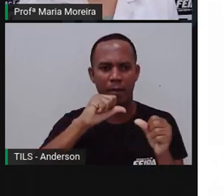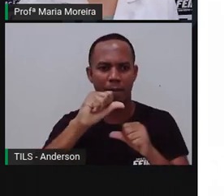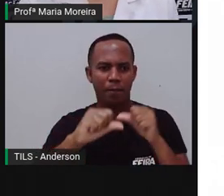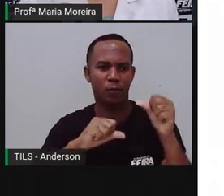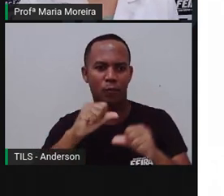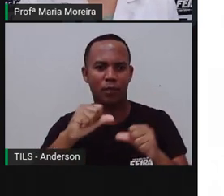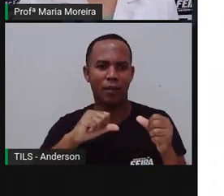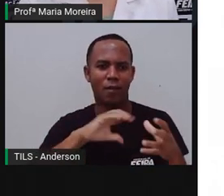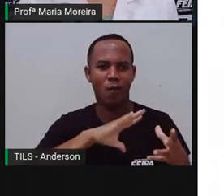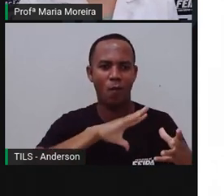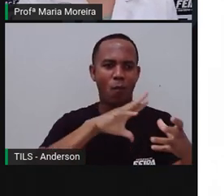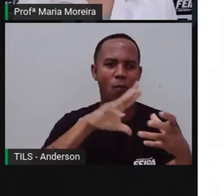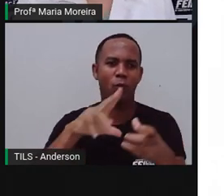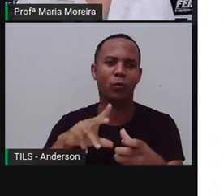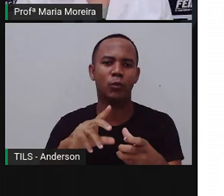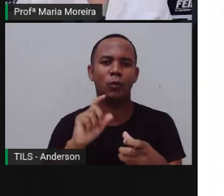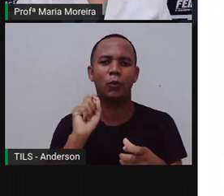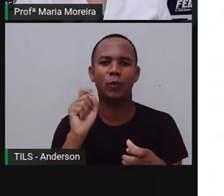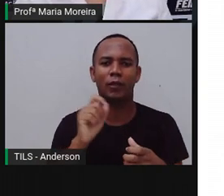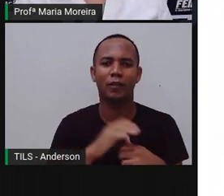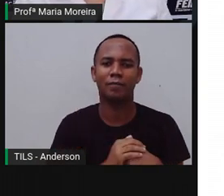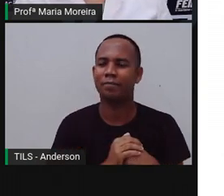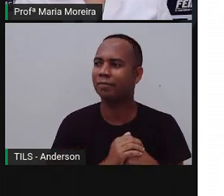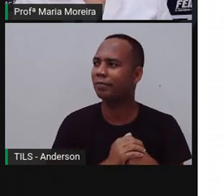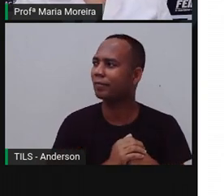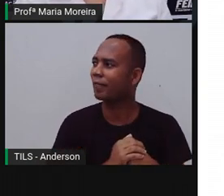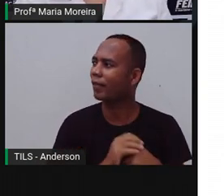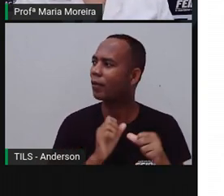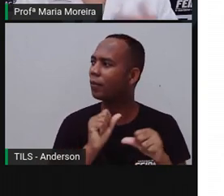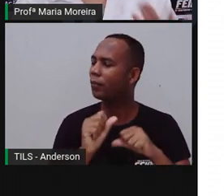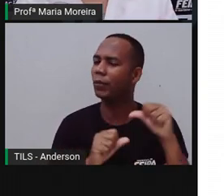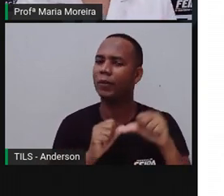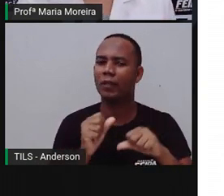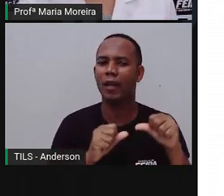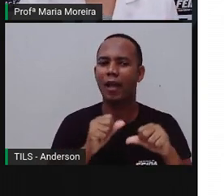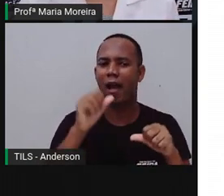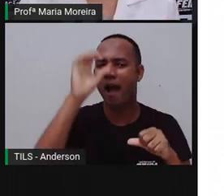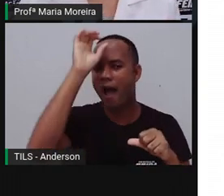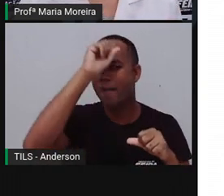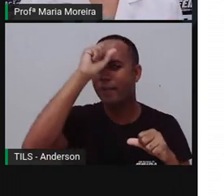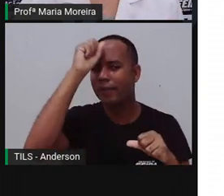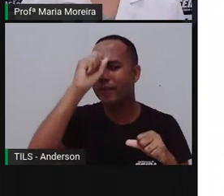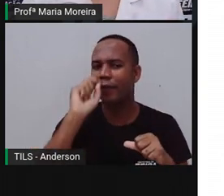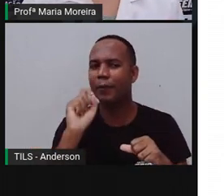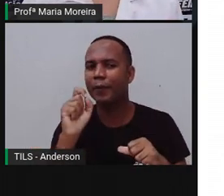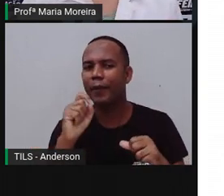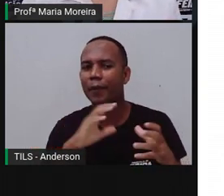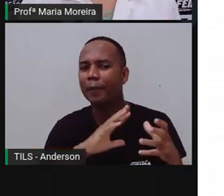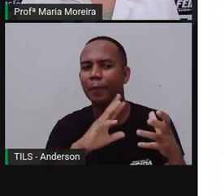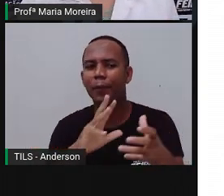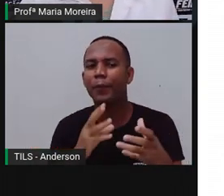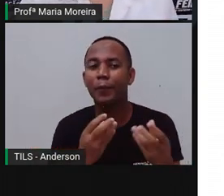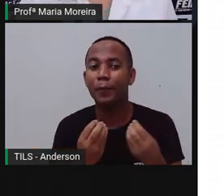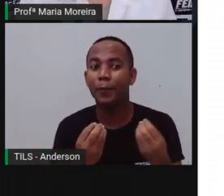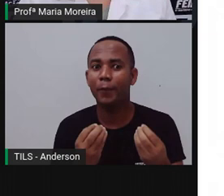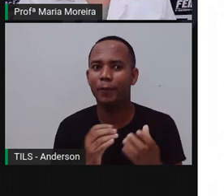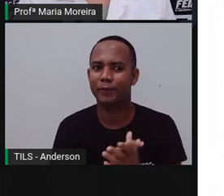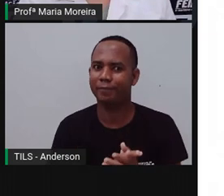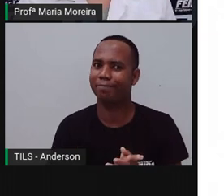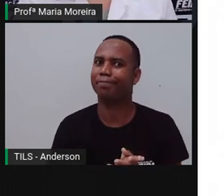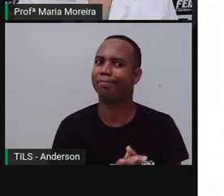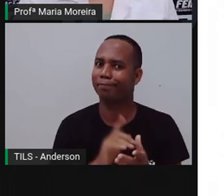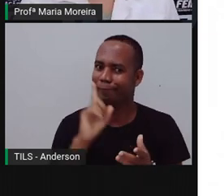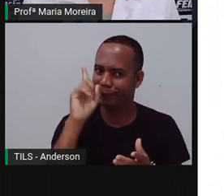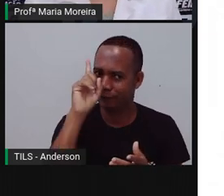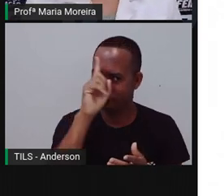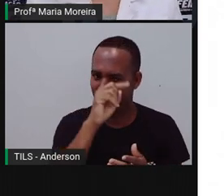O que gostaria de aprender? Eu adoraria, Anderson, poder mudar o mundo, né? Aprender a mudar o mundo. Mas é difícil,